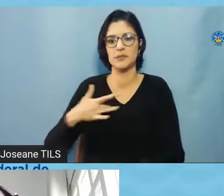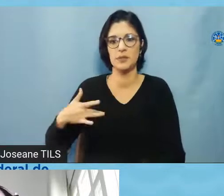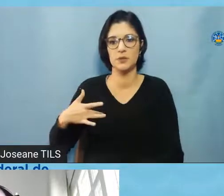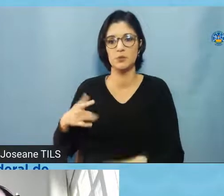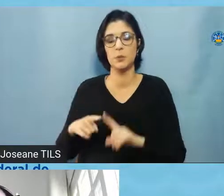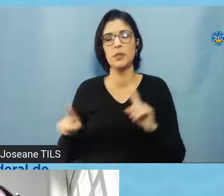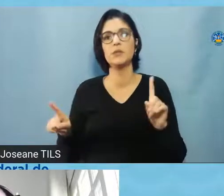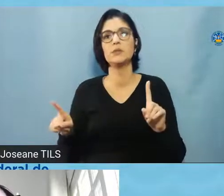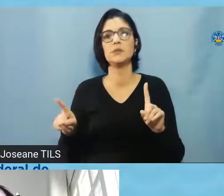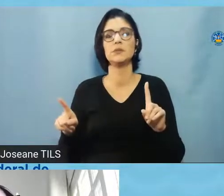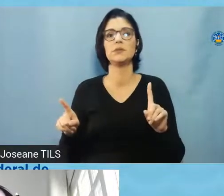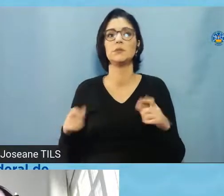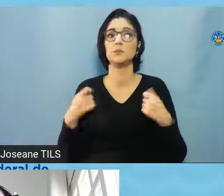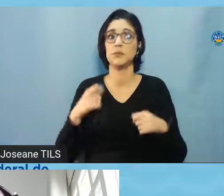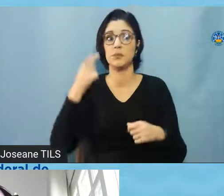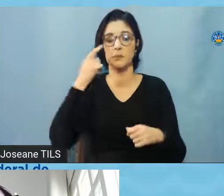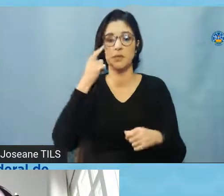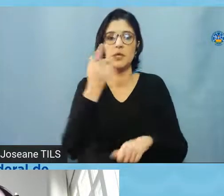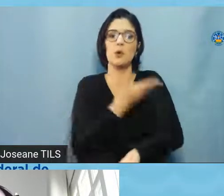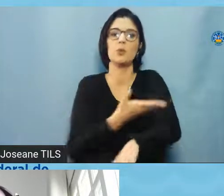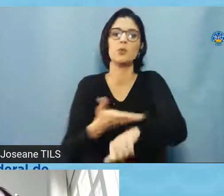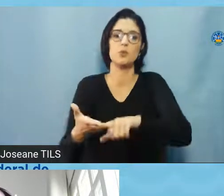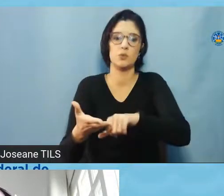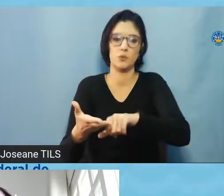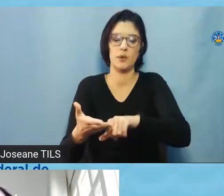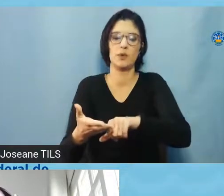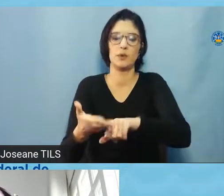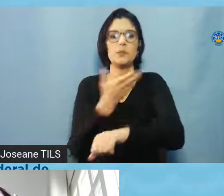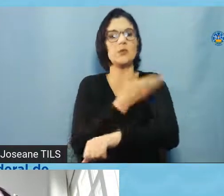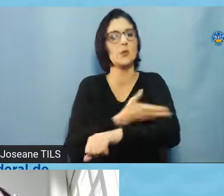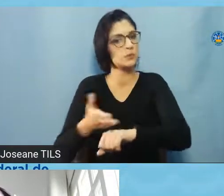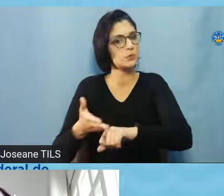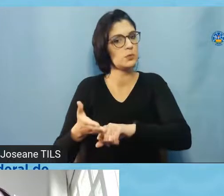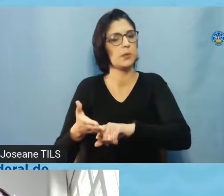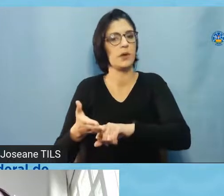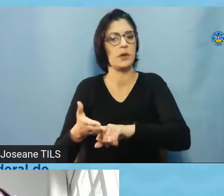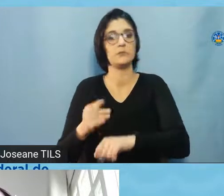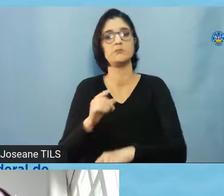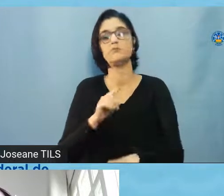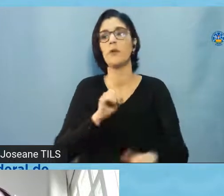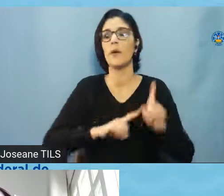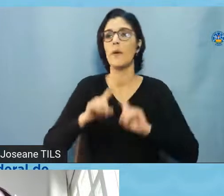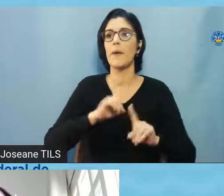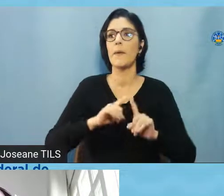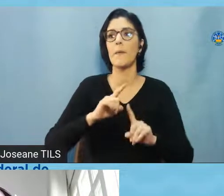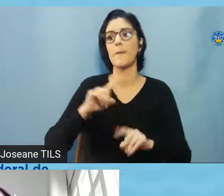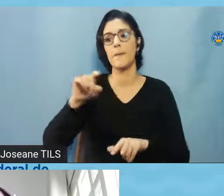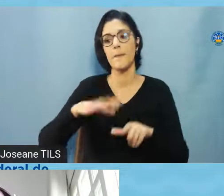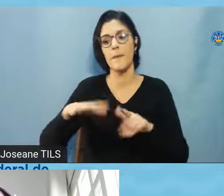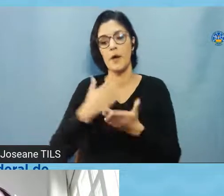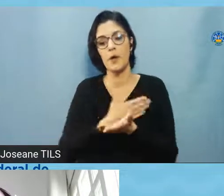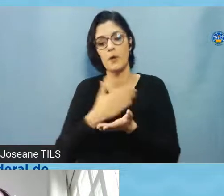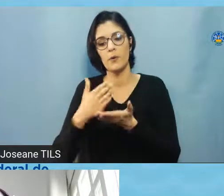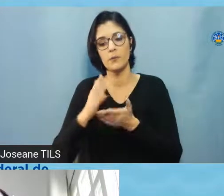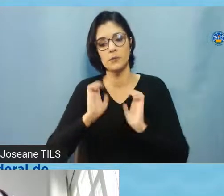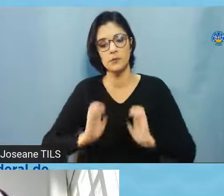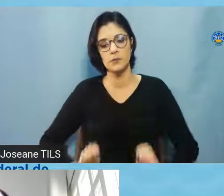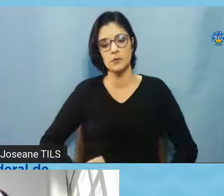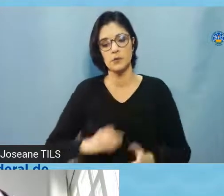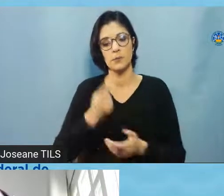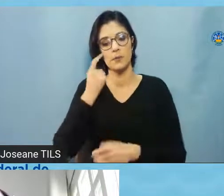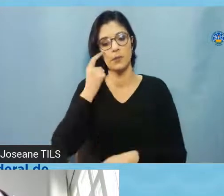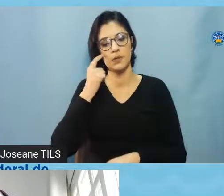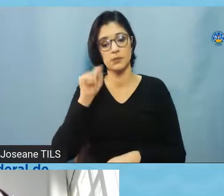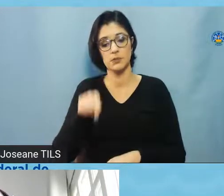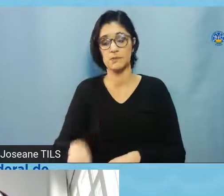eu acho que a gente tem que estabelecer a cultura, né, acho que nas áreas que estão começando a olhar para essa questão ética, a instituição, ela tem que começar a estabelecer a